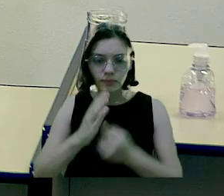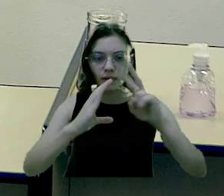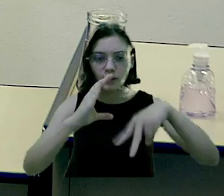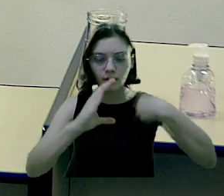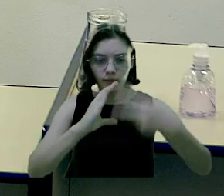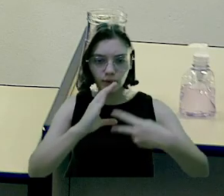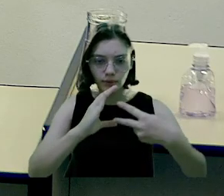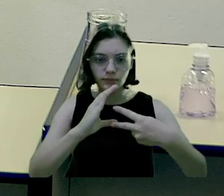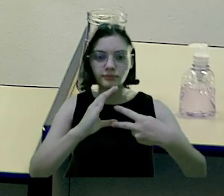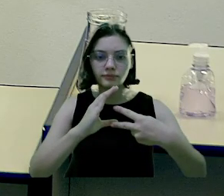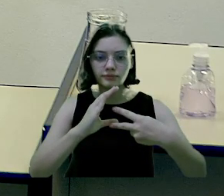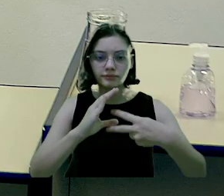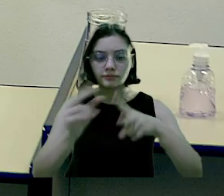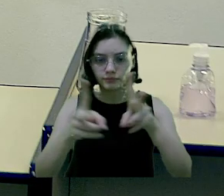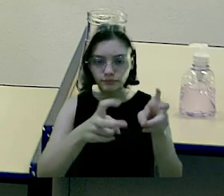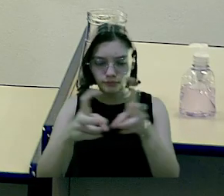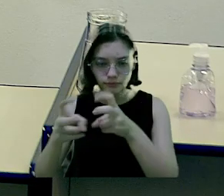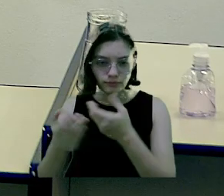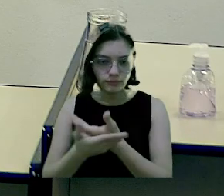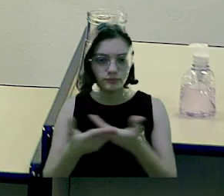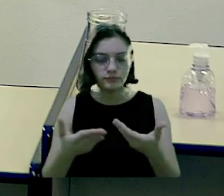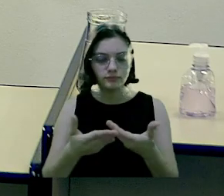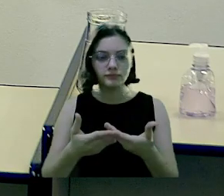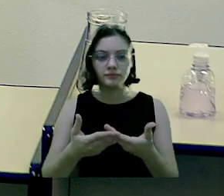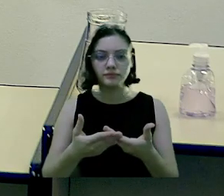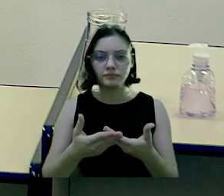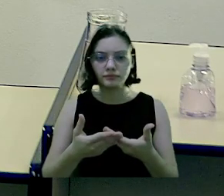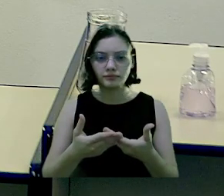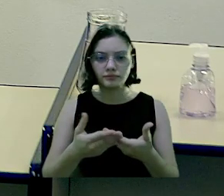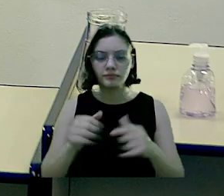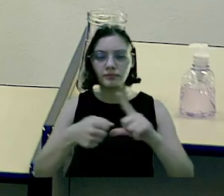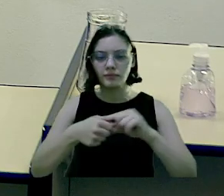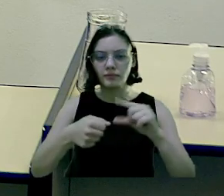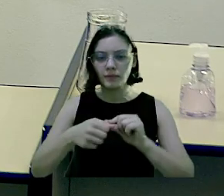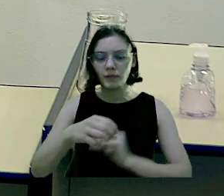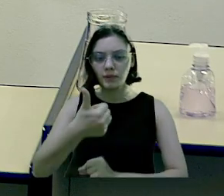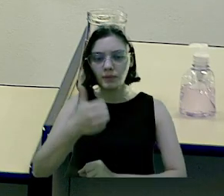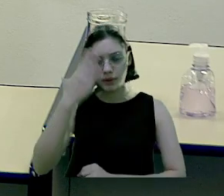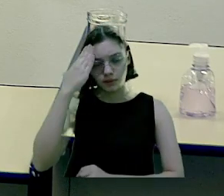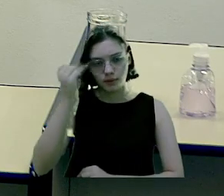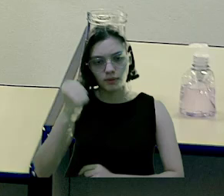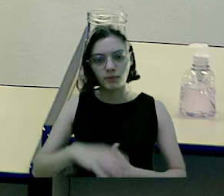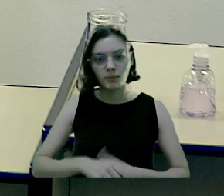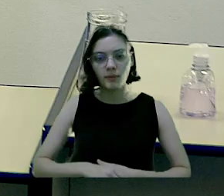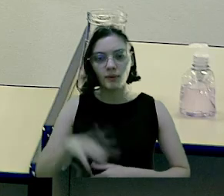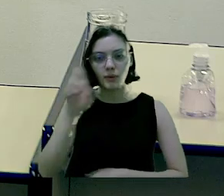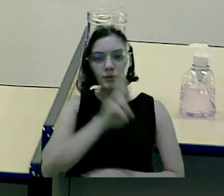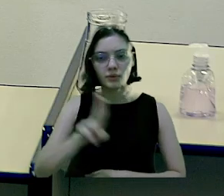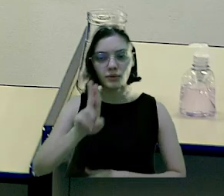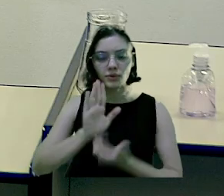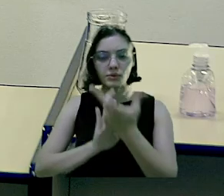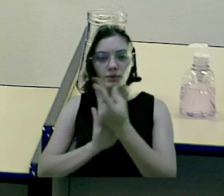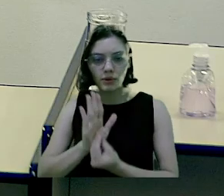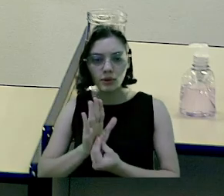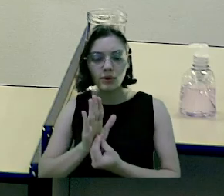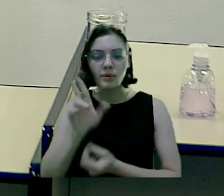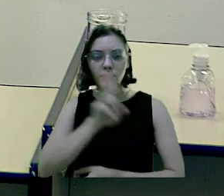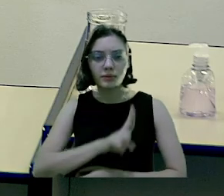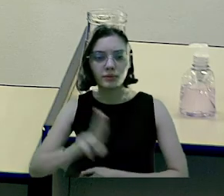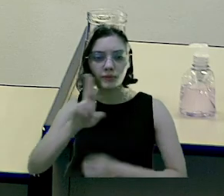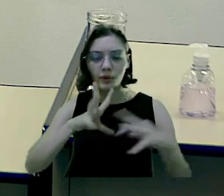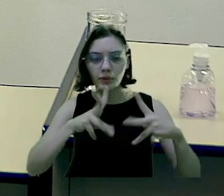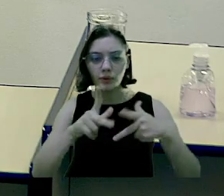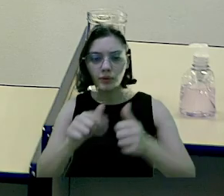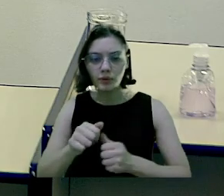do orçamento da Câmara Municipal, observado o limite fixado no artigo 4º, inciso 1º, dessa lei, utilizando como recurso a